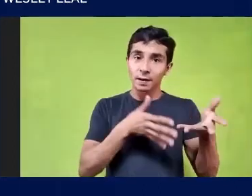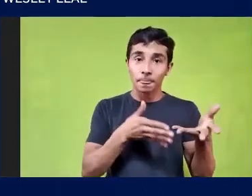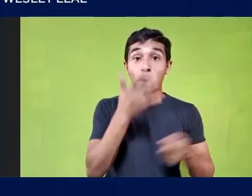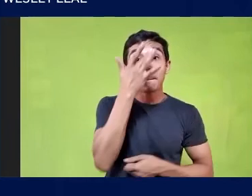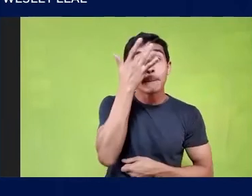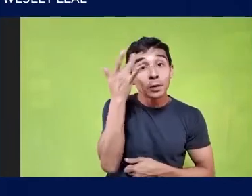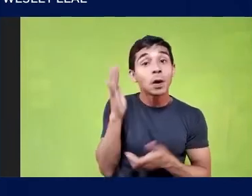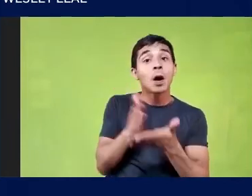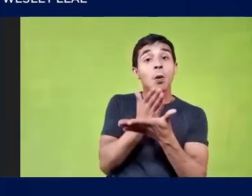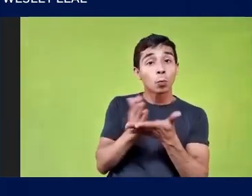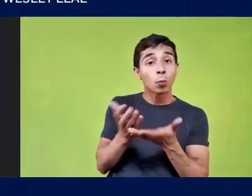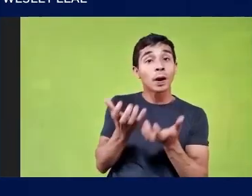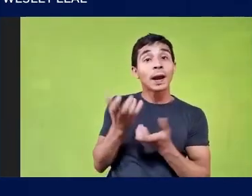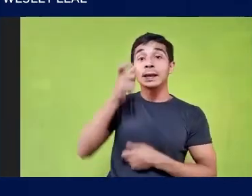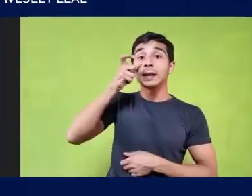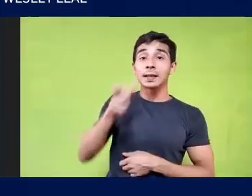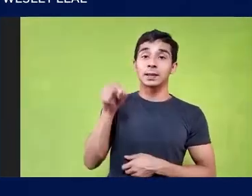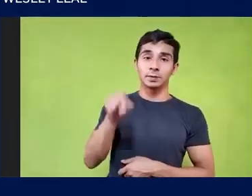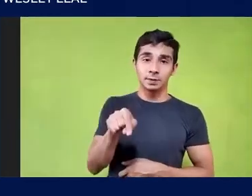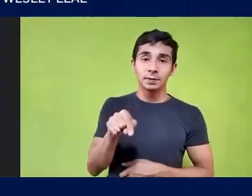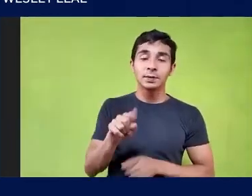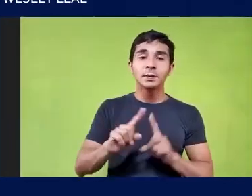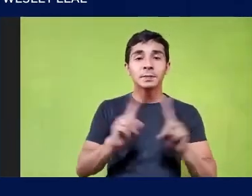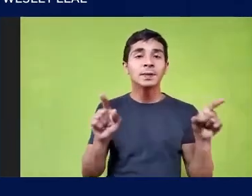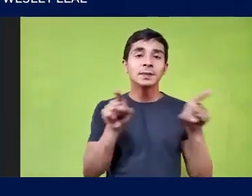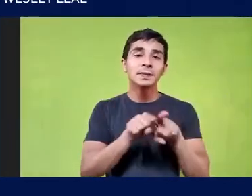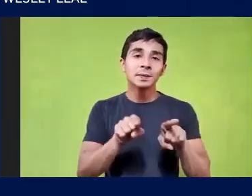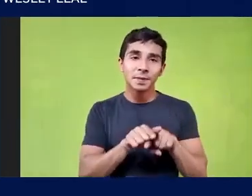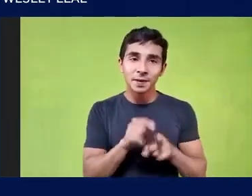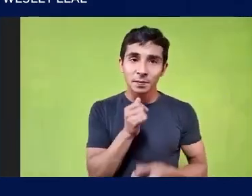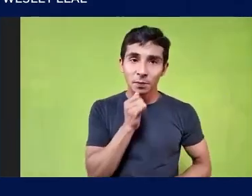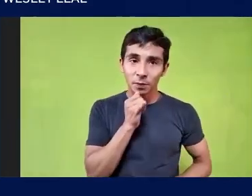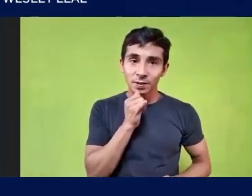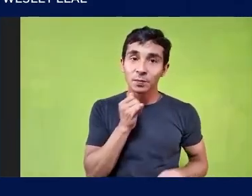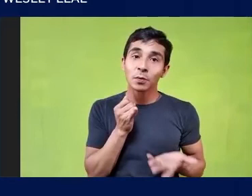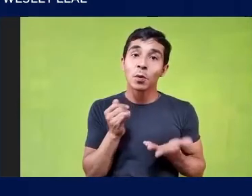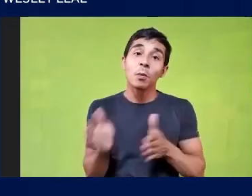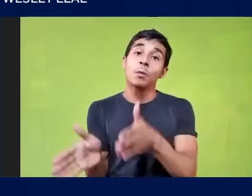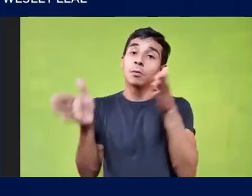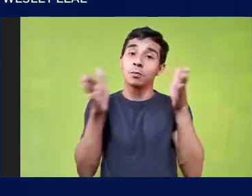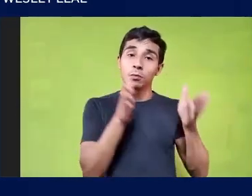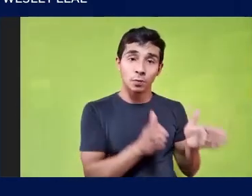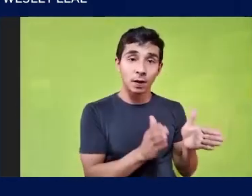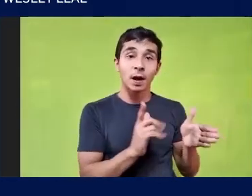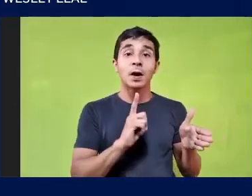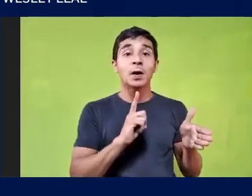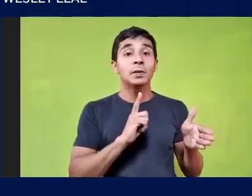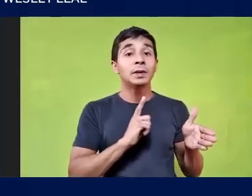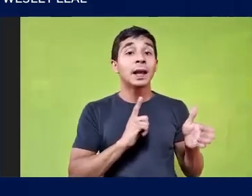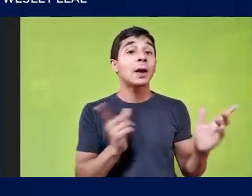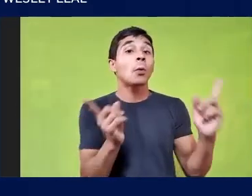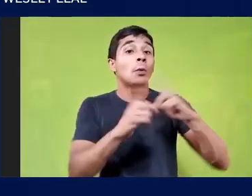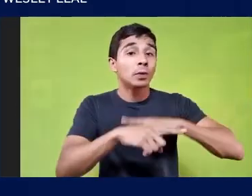escultura Mas nós vamos encontrar Me colocando neste campo Então, ah, tem um lugar Então, ah, paradoxalmente Você está dizendo Que você tem um